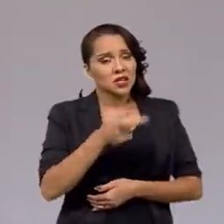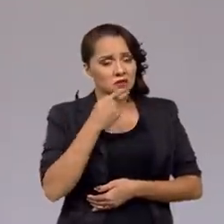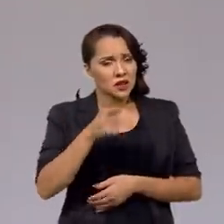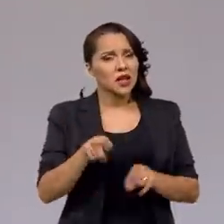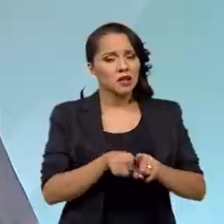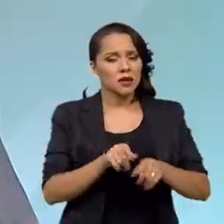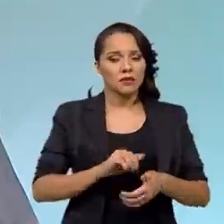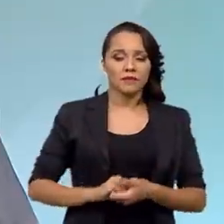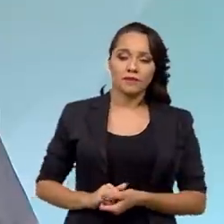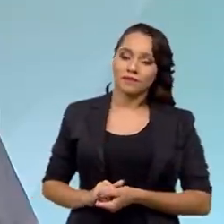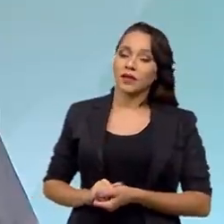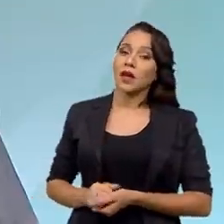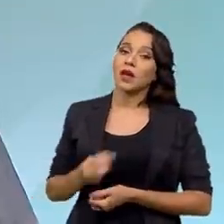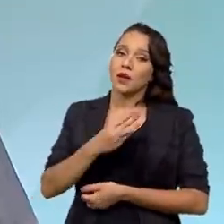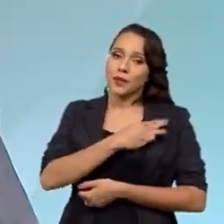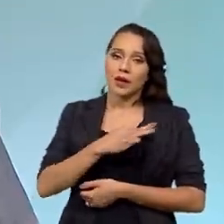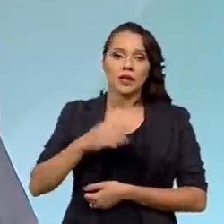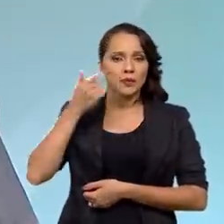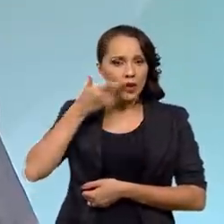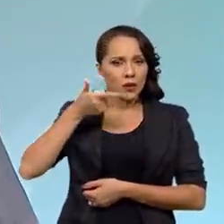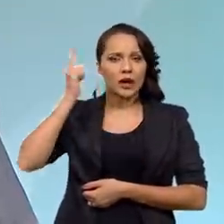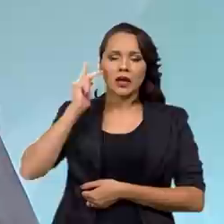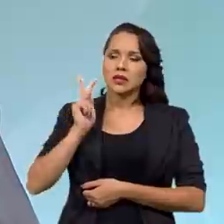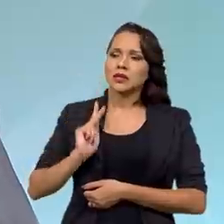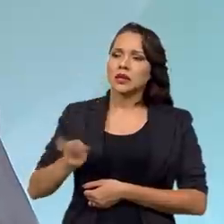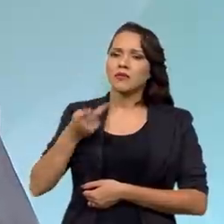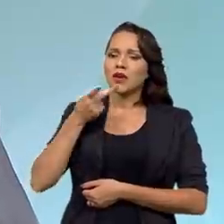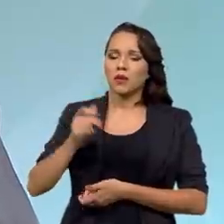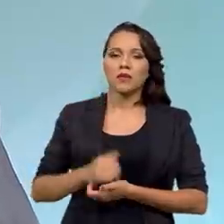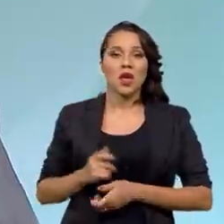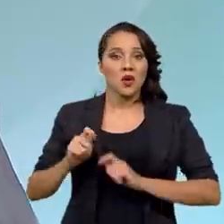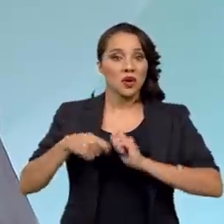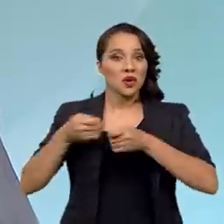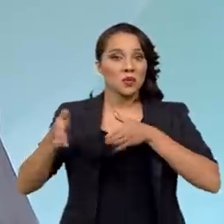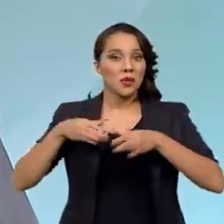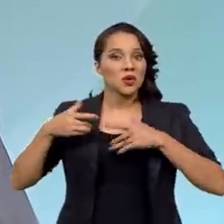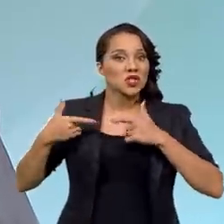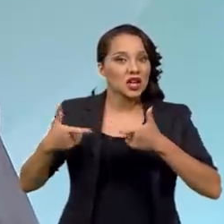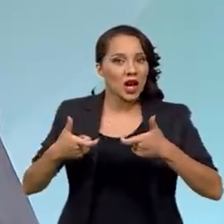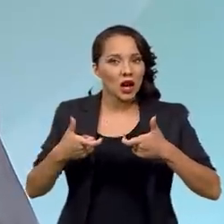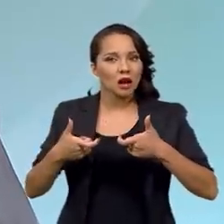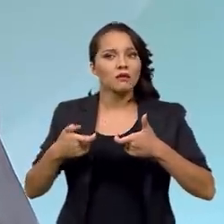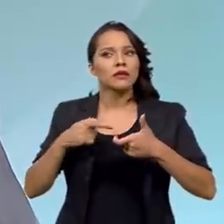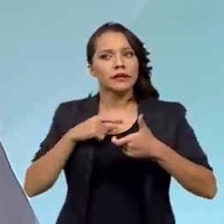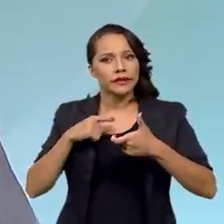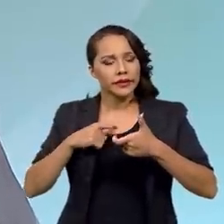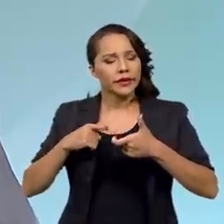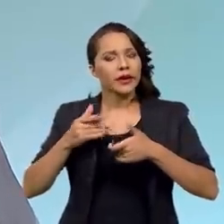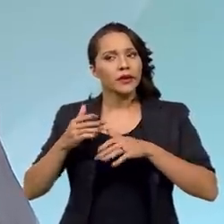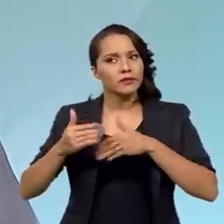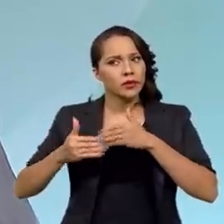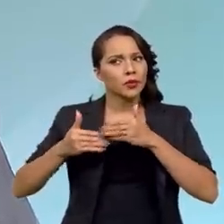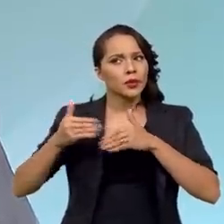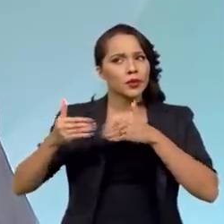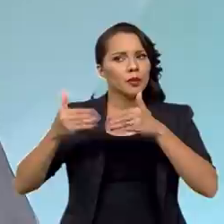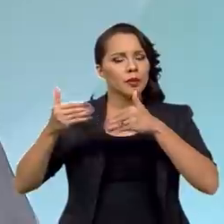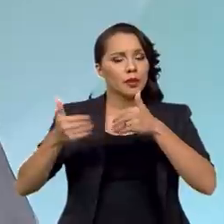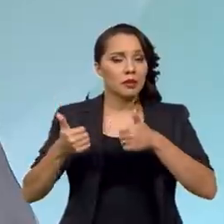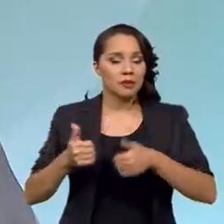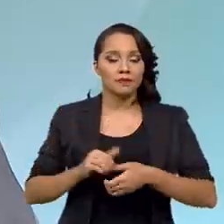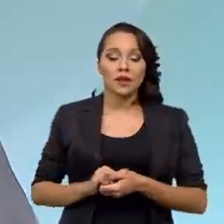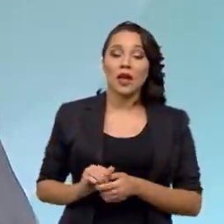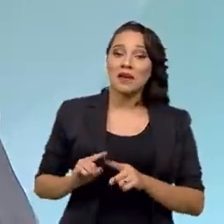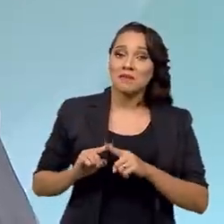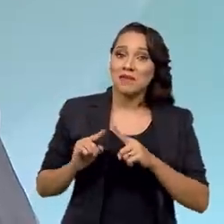pontuado. É, o ministro Paulo Guedes sempre diz, uma economia em tempos de guerra, ela tem determinado funcionamento. Agora, eu gostaria de